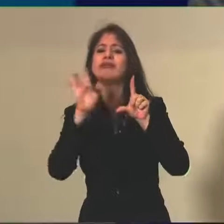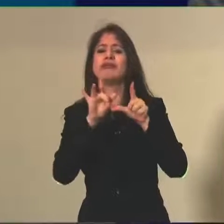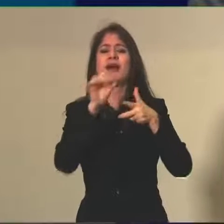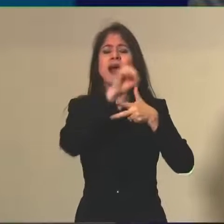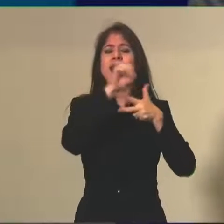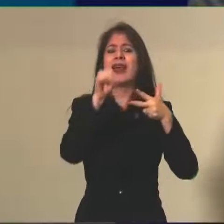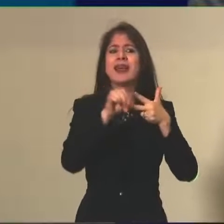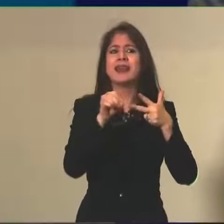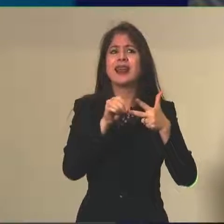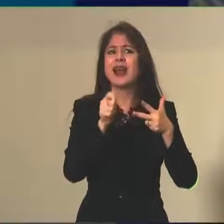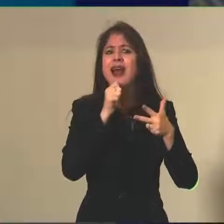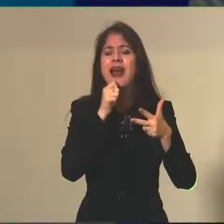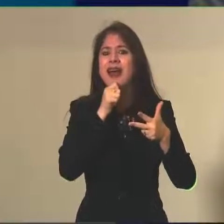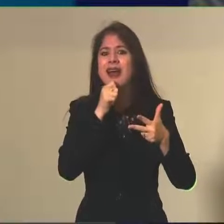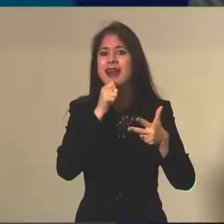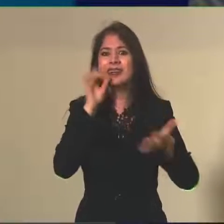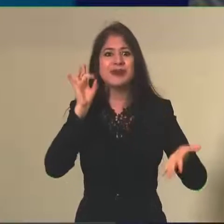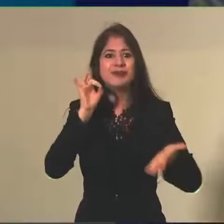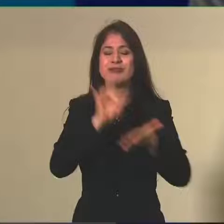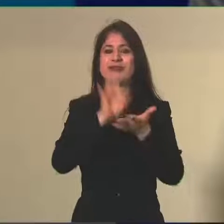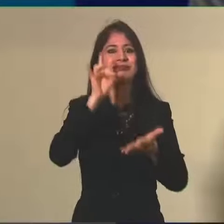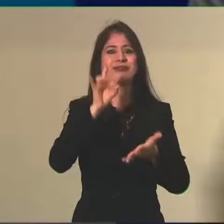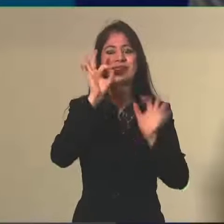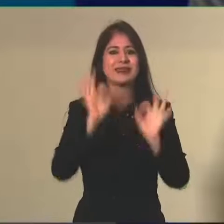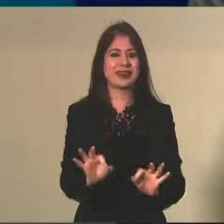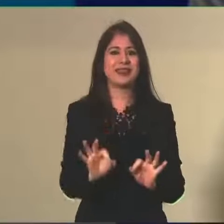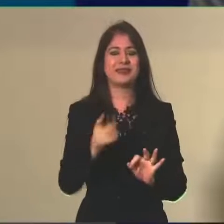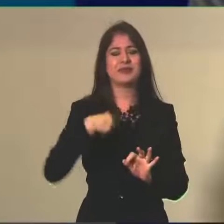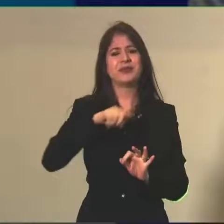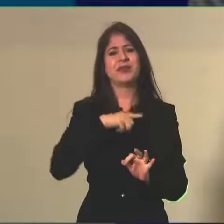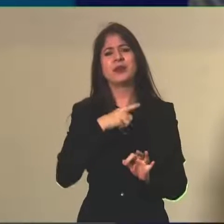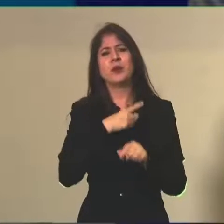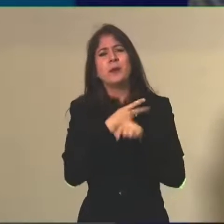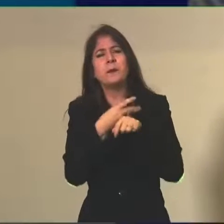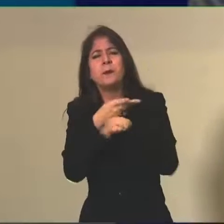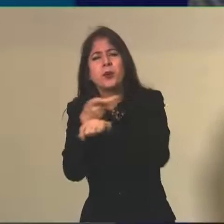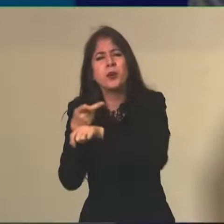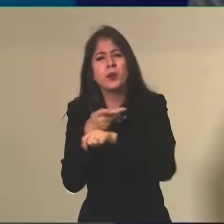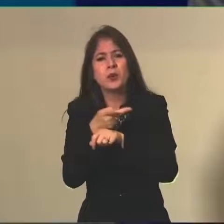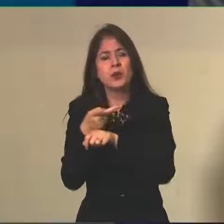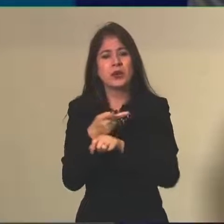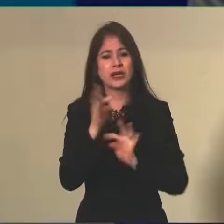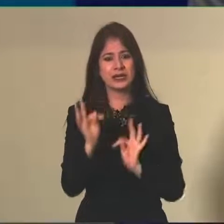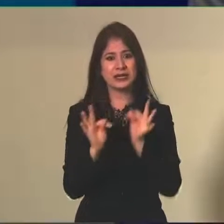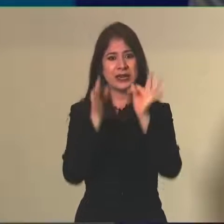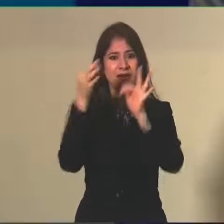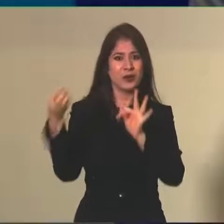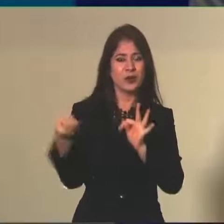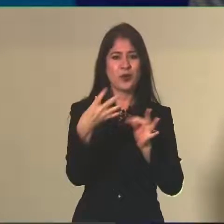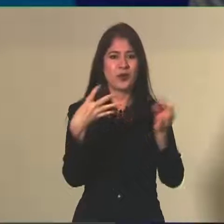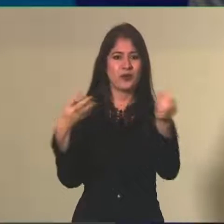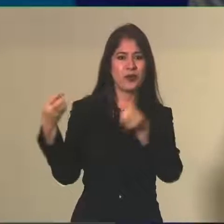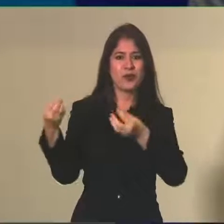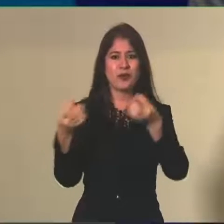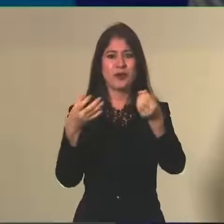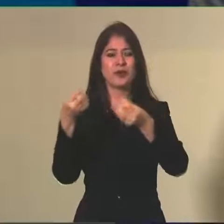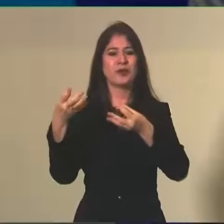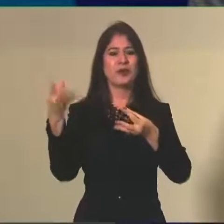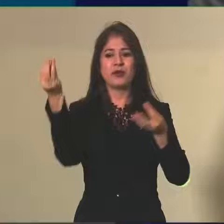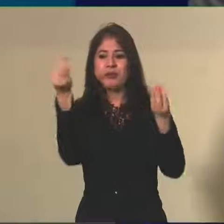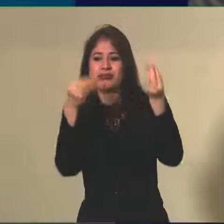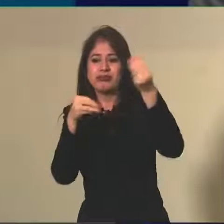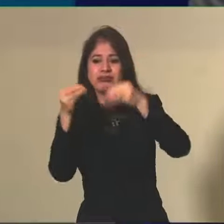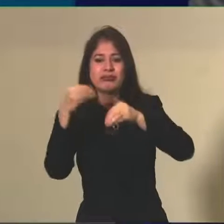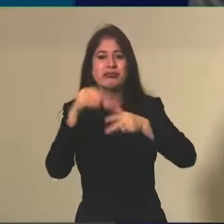não pegou, até porque a gente busca naturalmente trazer as novas tecnologias para a aplicação desse exame.